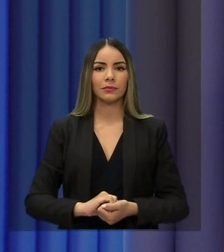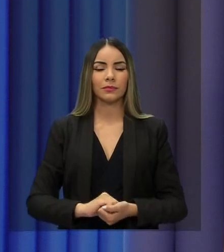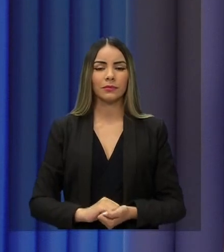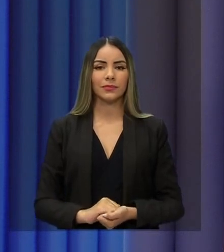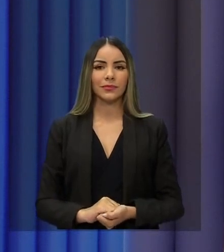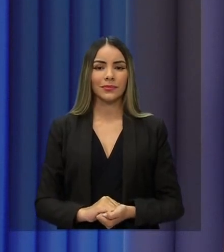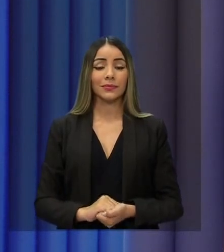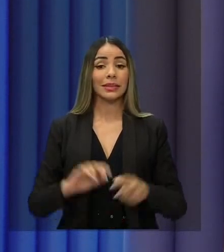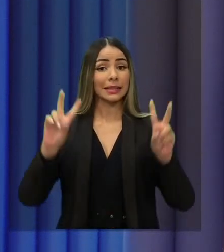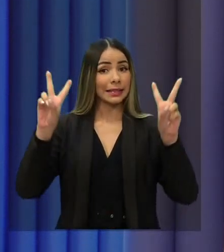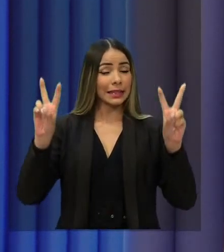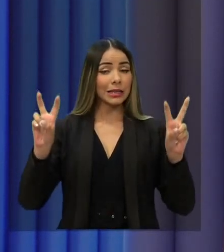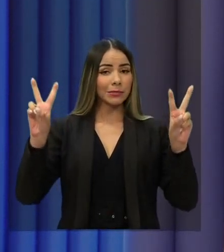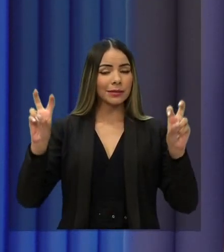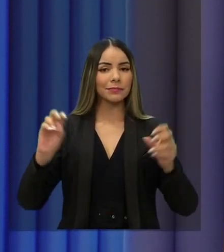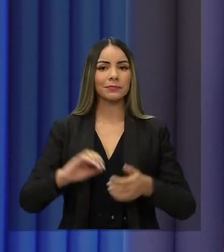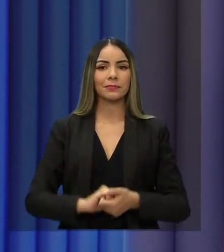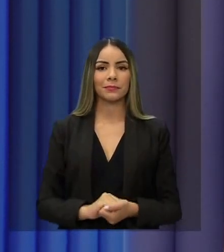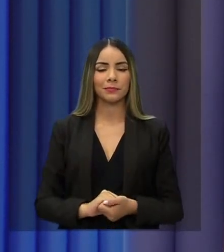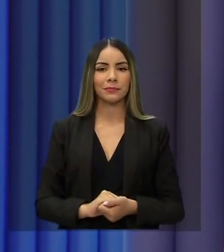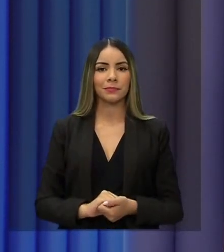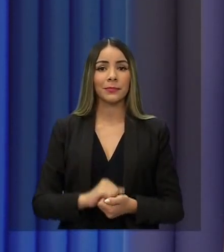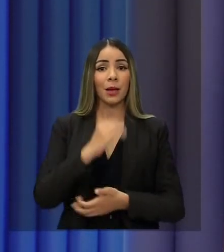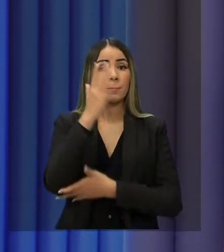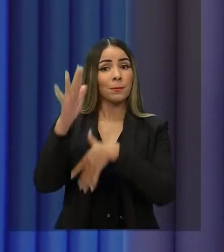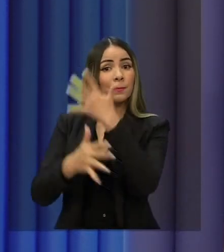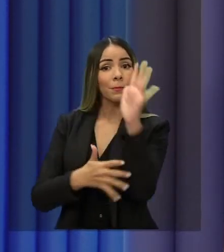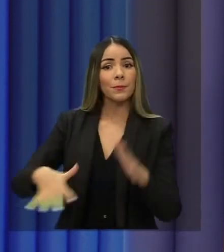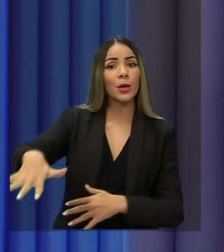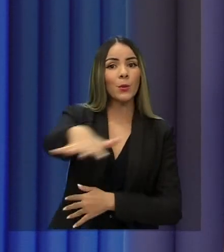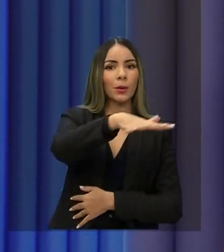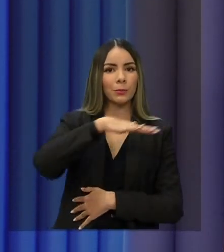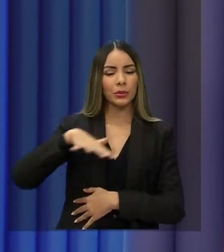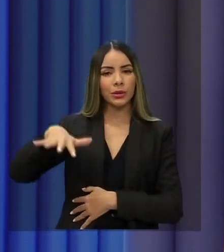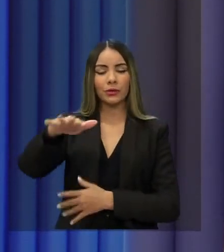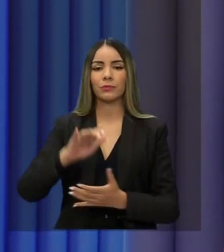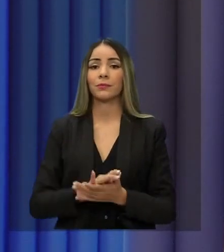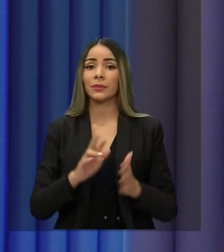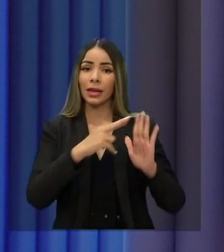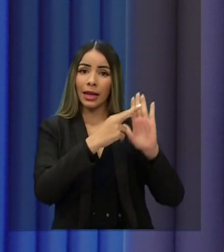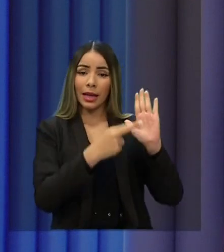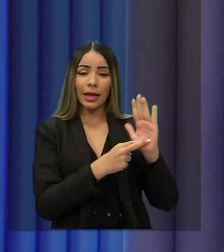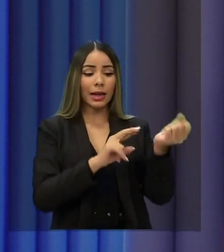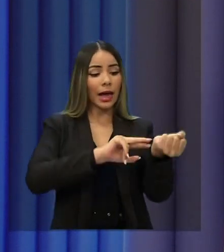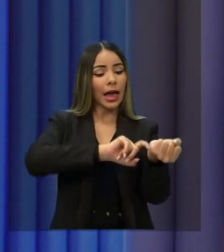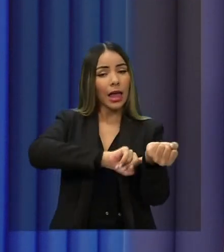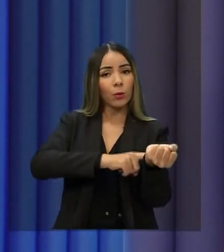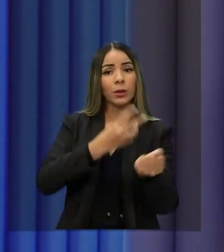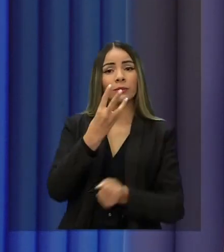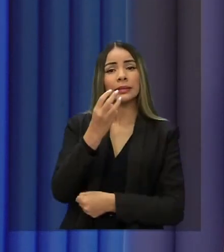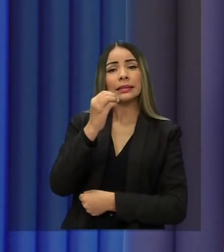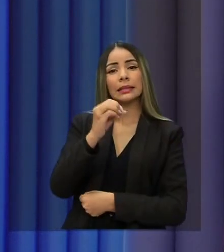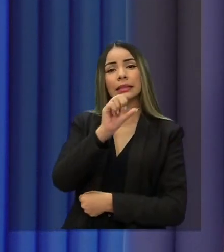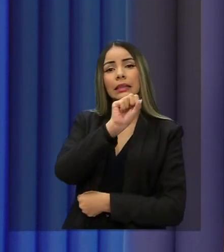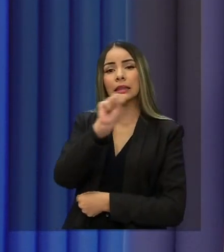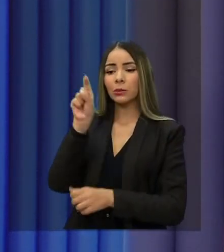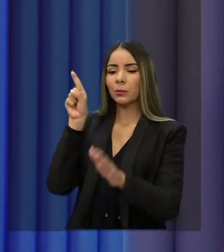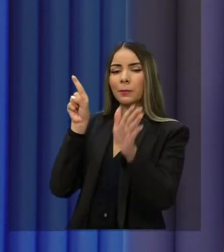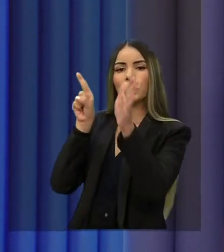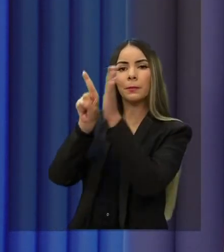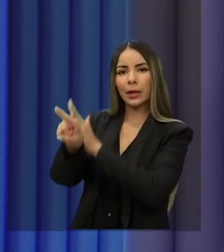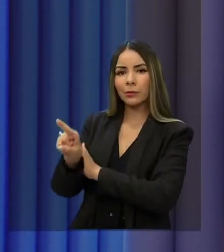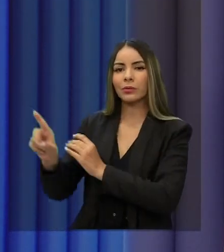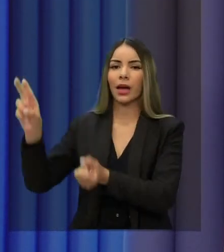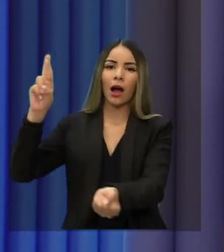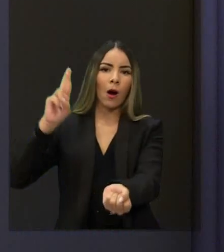O tema agora é meio ambiente. Pelas regras, candidato Helmano de Freitas tem 30 segundos para perguntar ao candidato